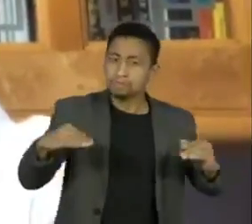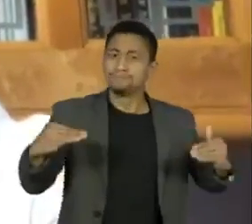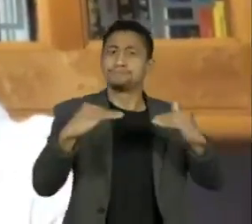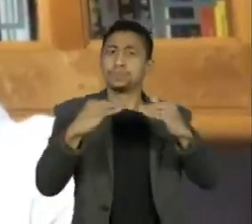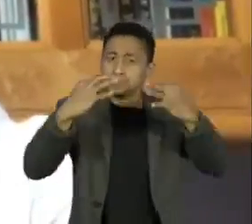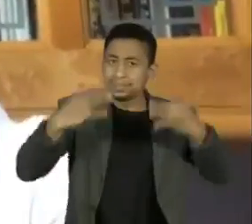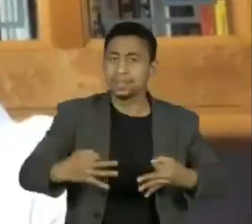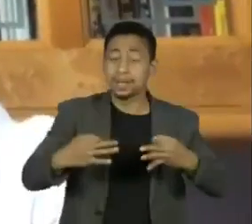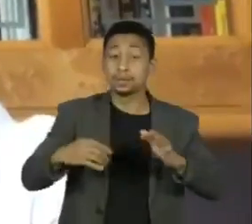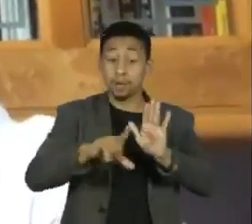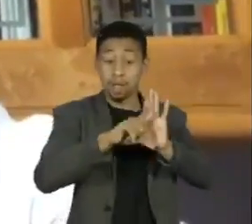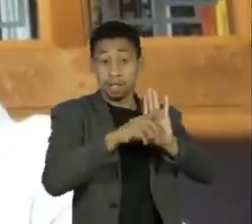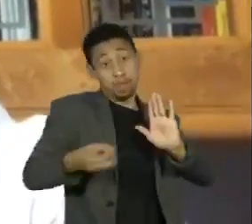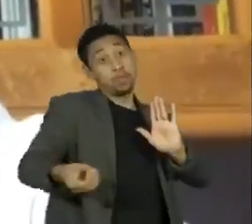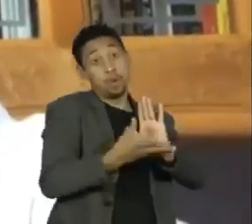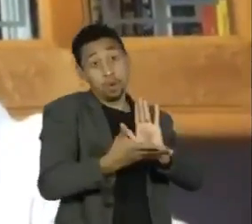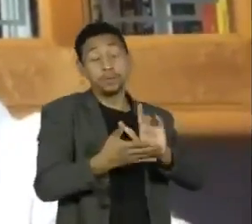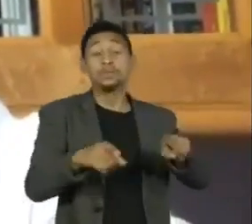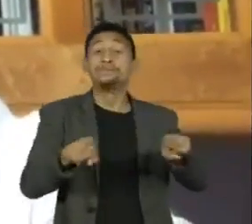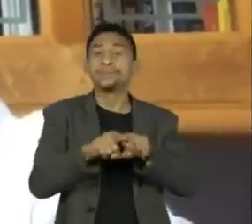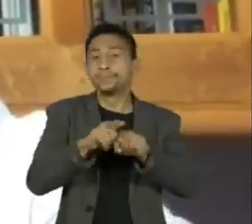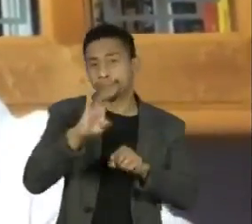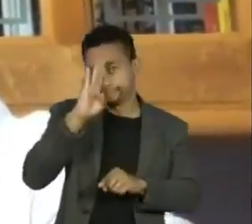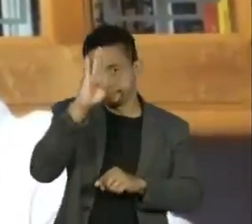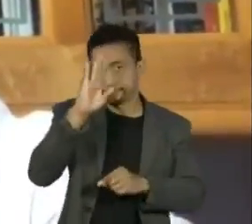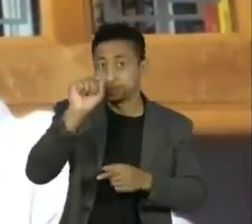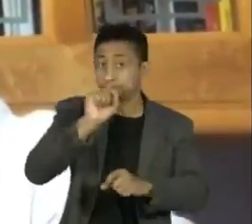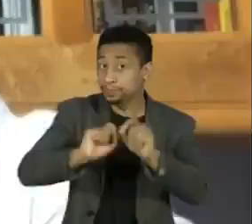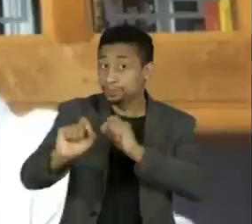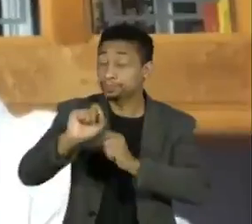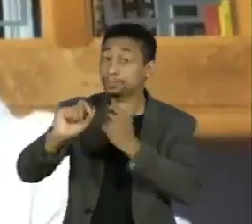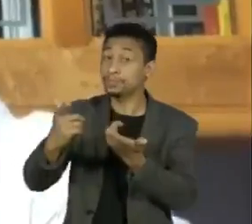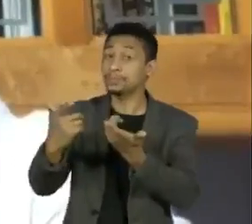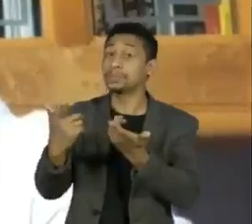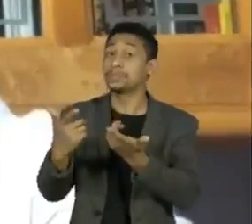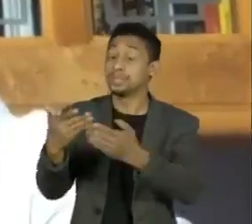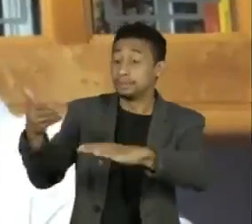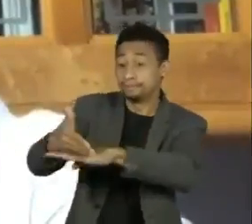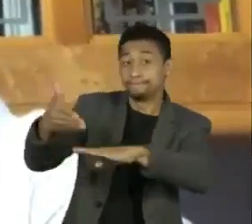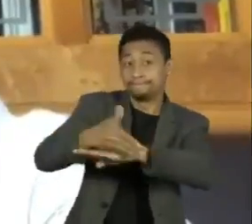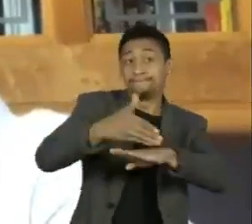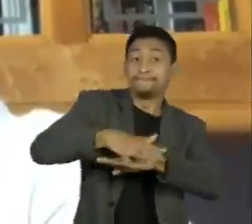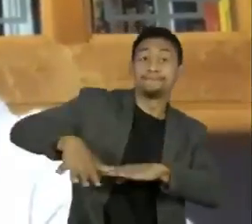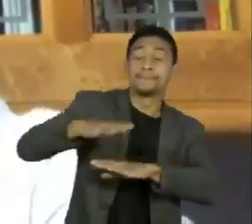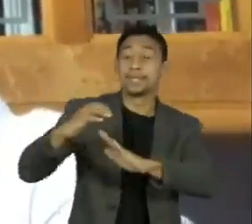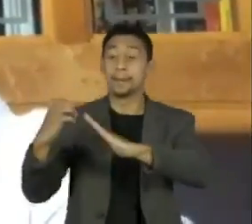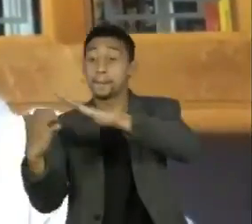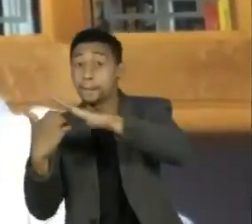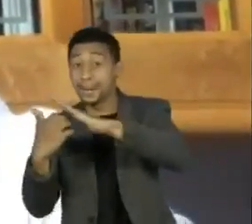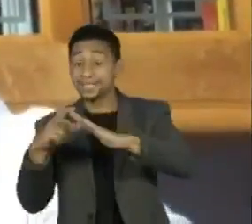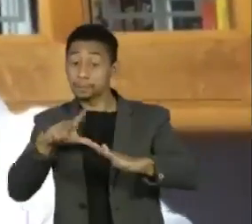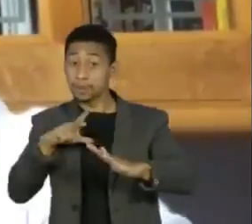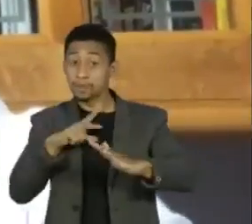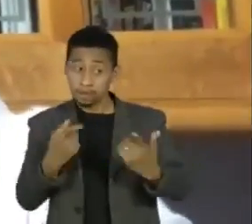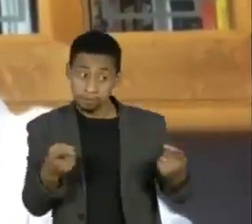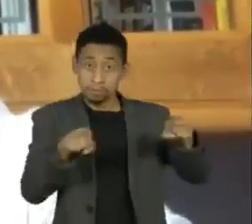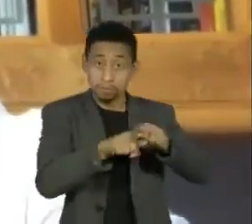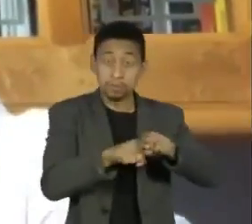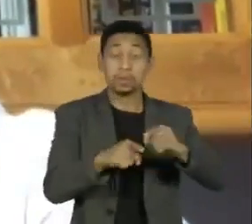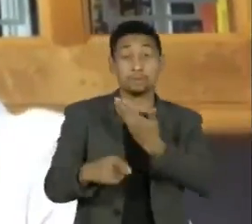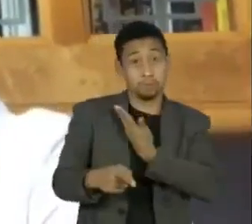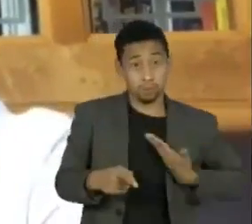lei e, principalmente, promover maior participação do setor privado, juntamente com as empresas